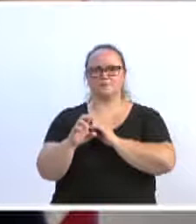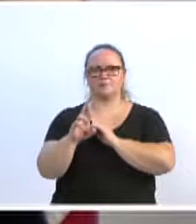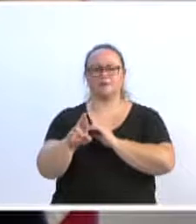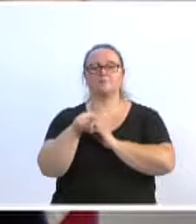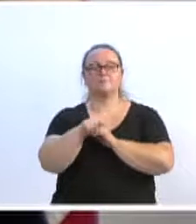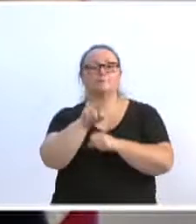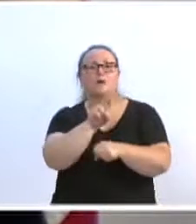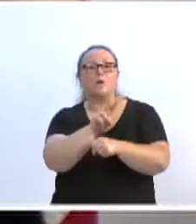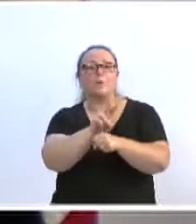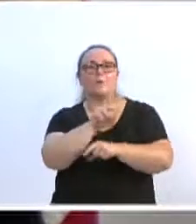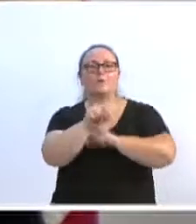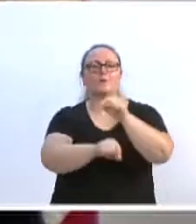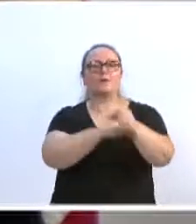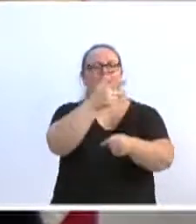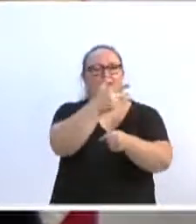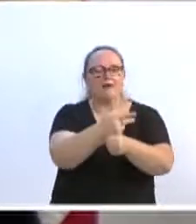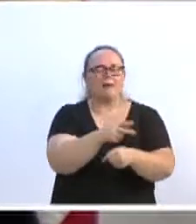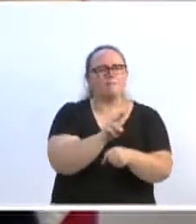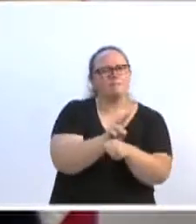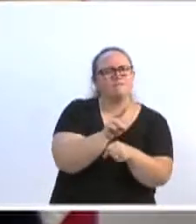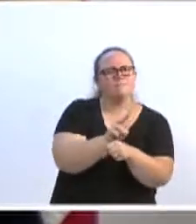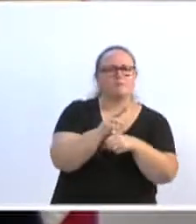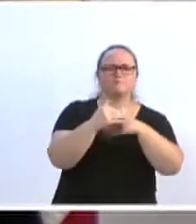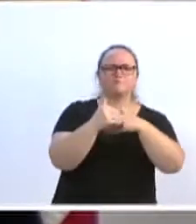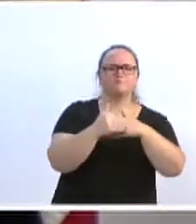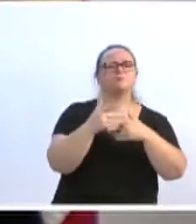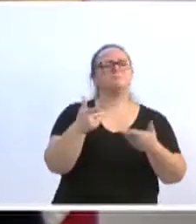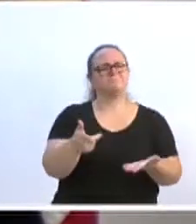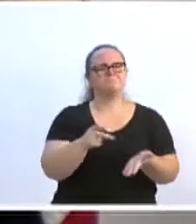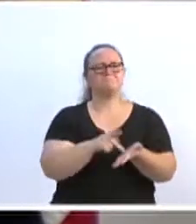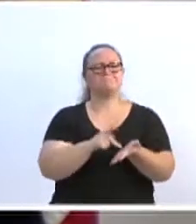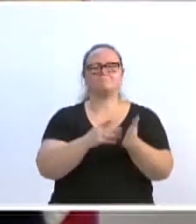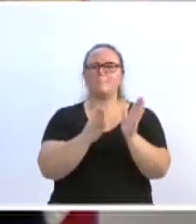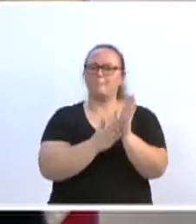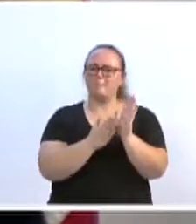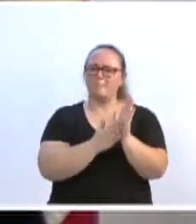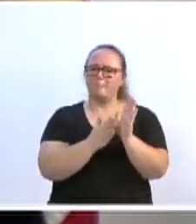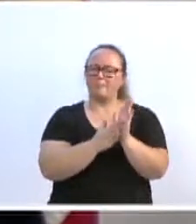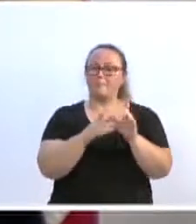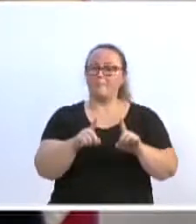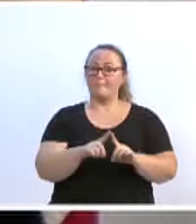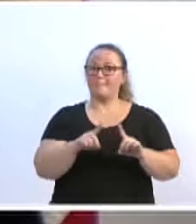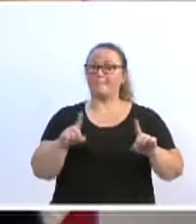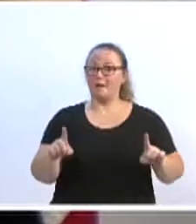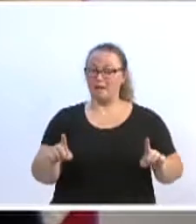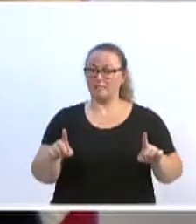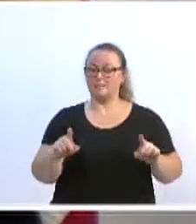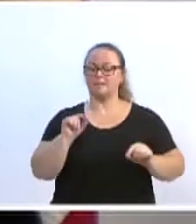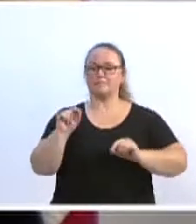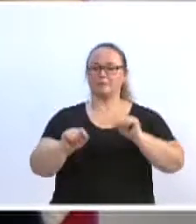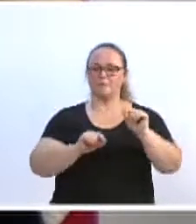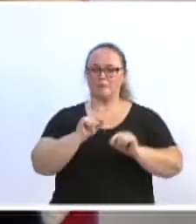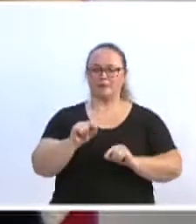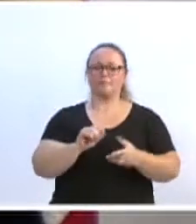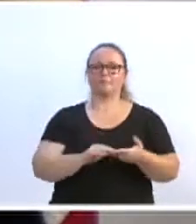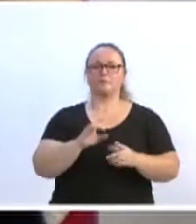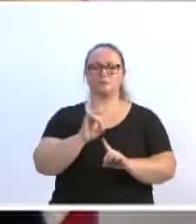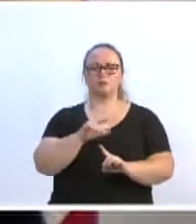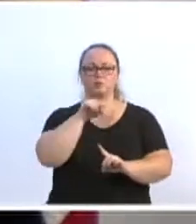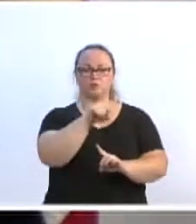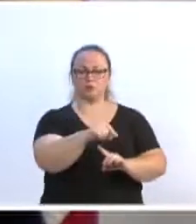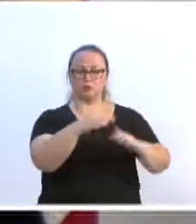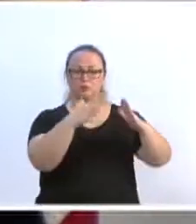cuidando dos idosos com muita dedicação, estão de parabéns. Porém, não só este lá, Novo